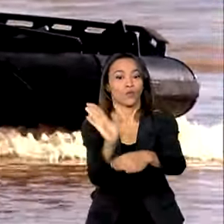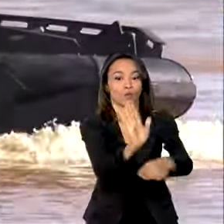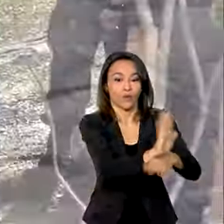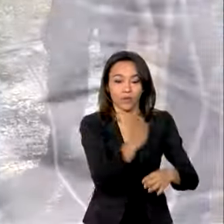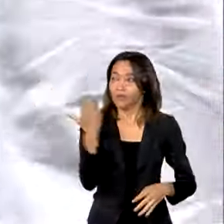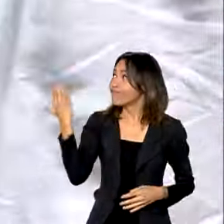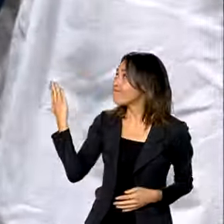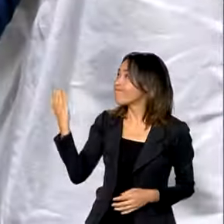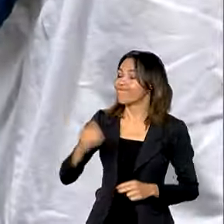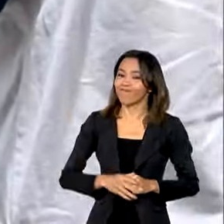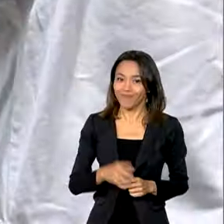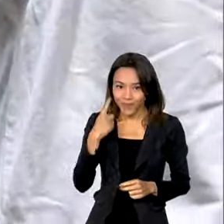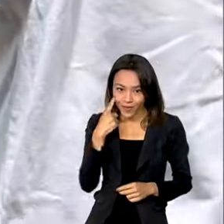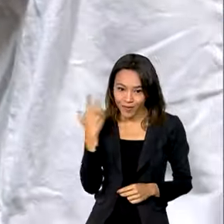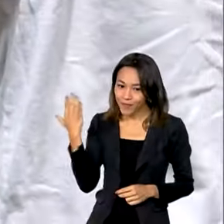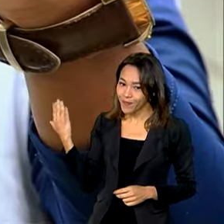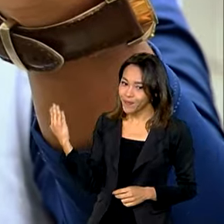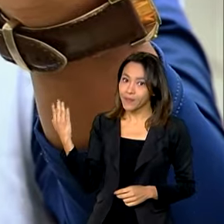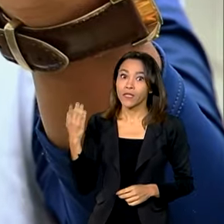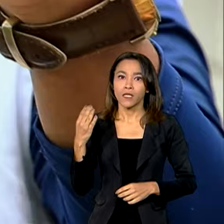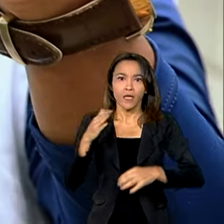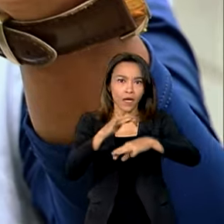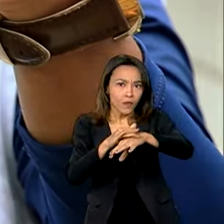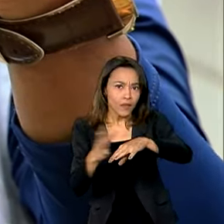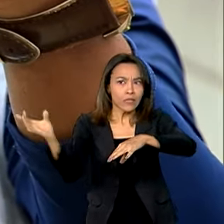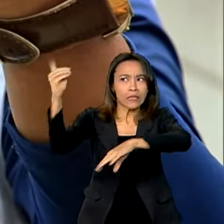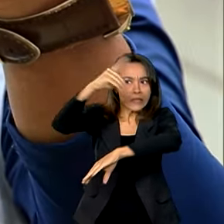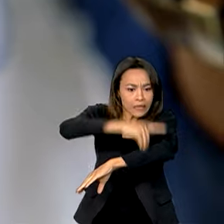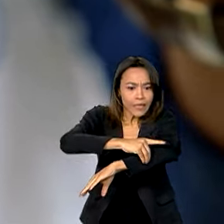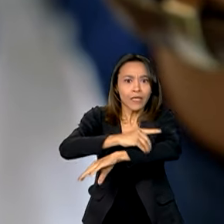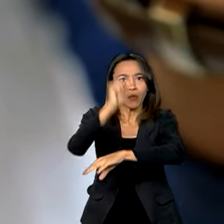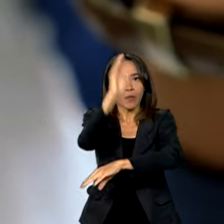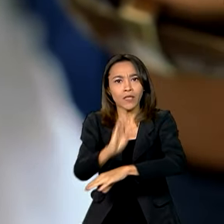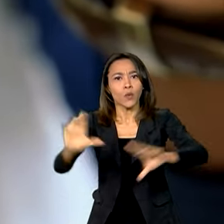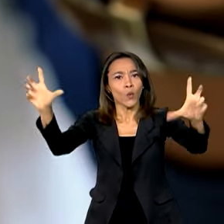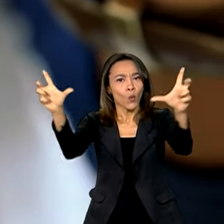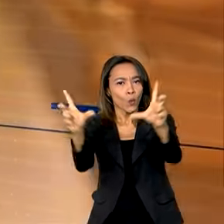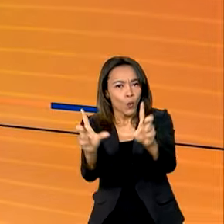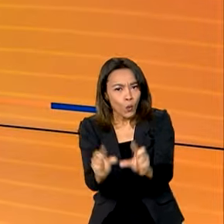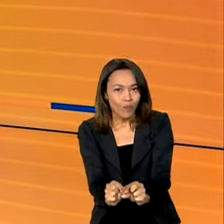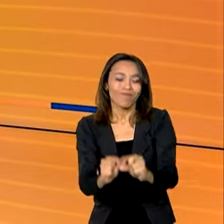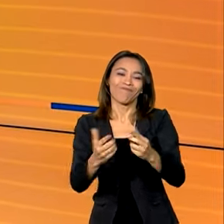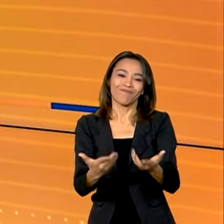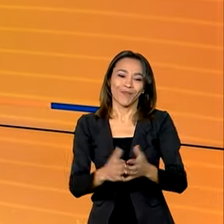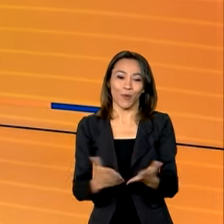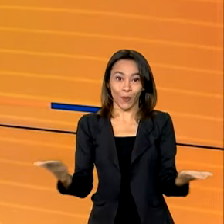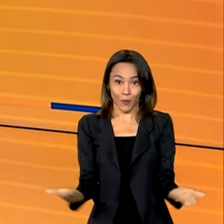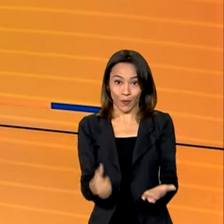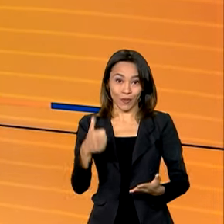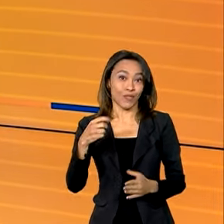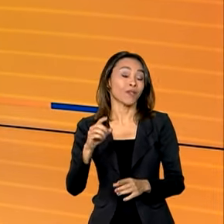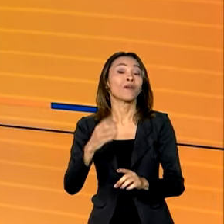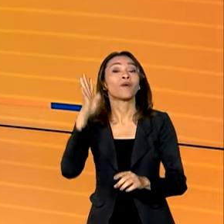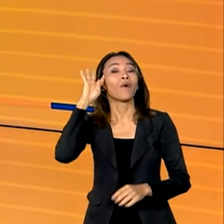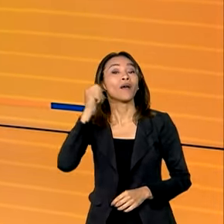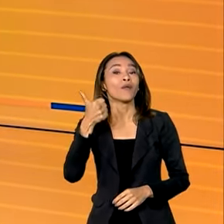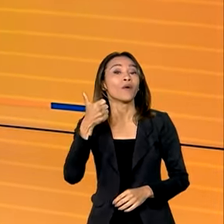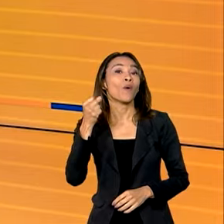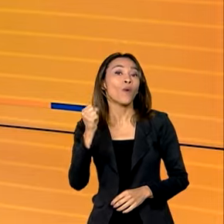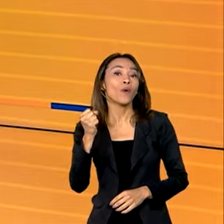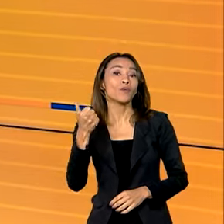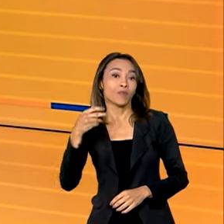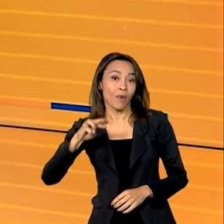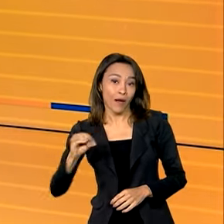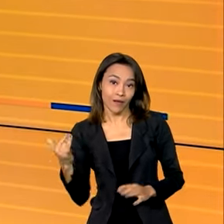de ajuda. E veja também, casos de dengue no país registram queda. Quarta-feira, 8 de maio, o